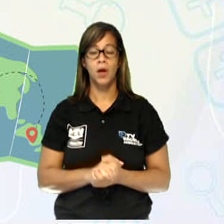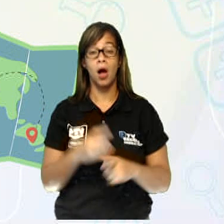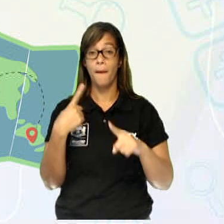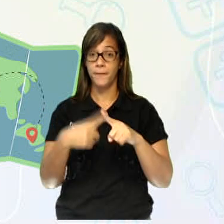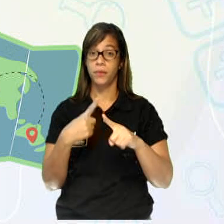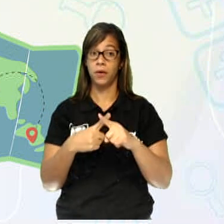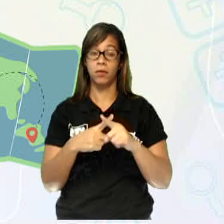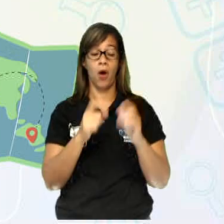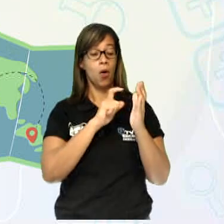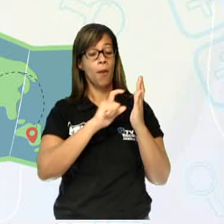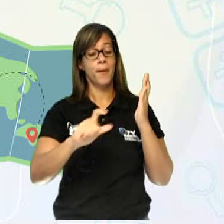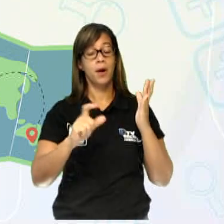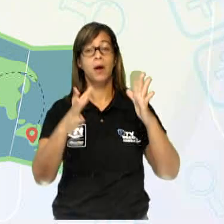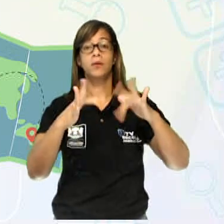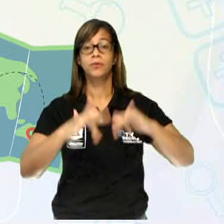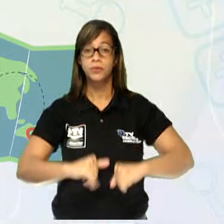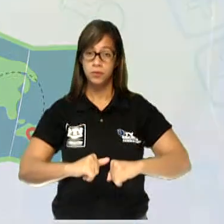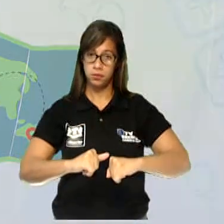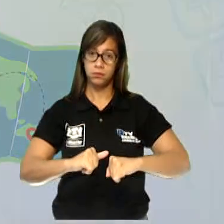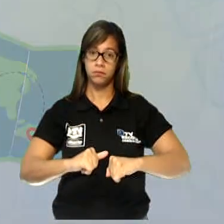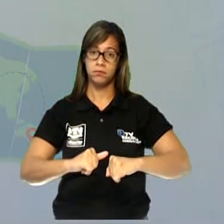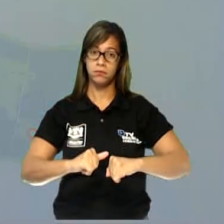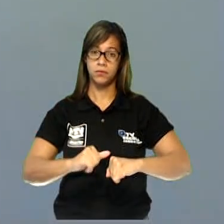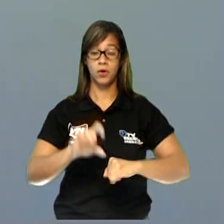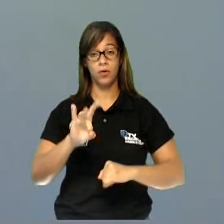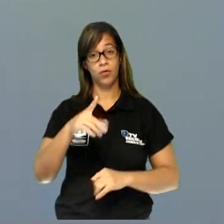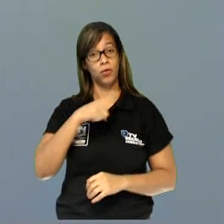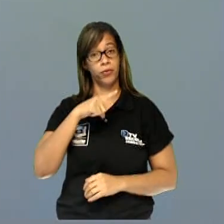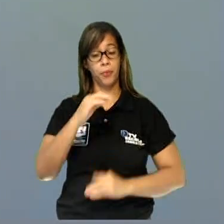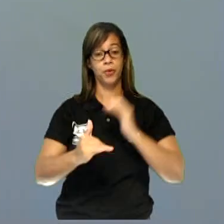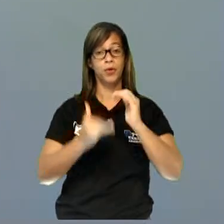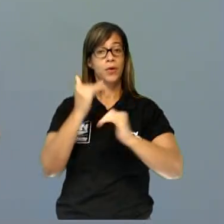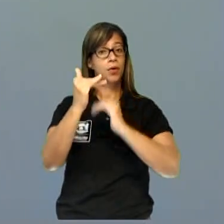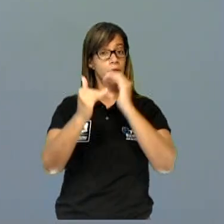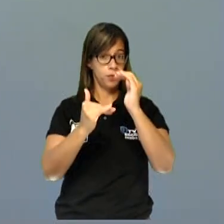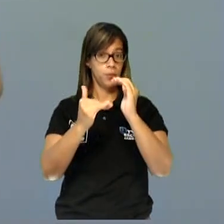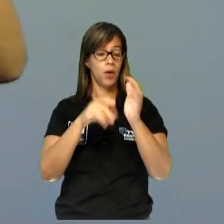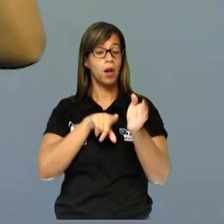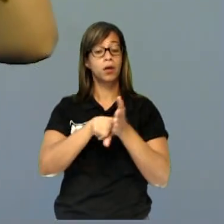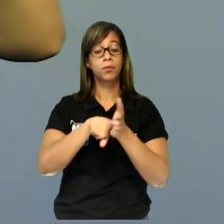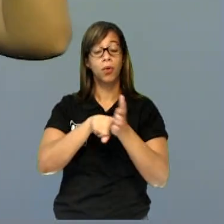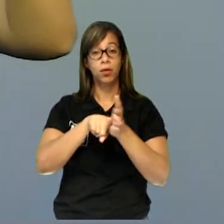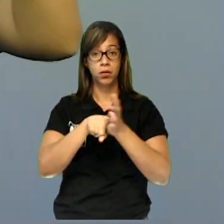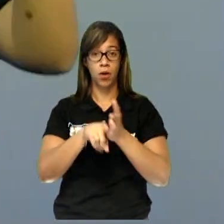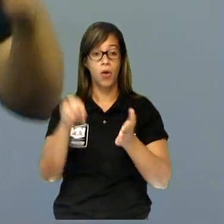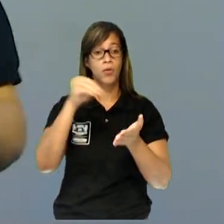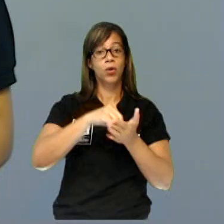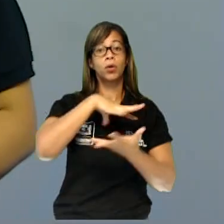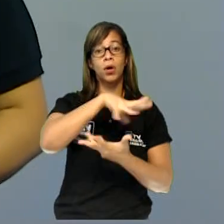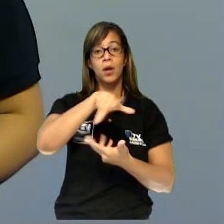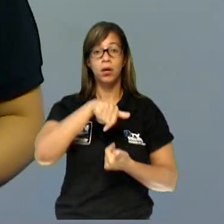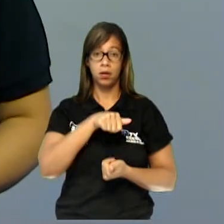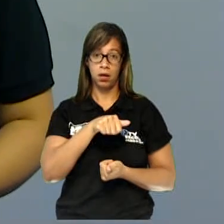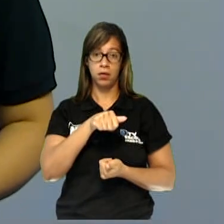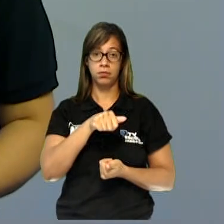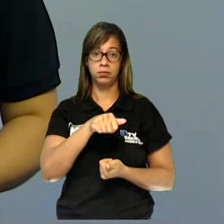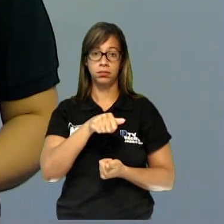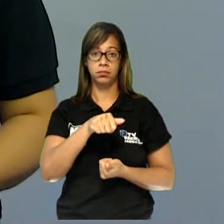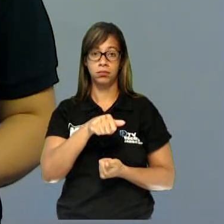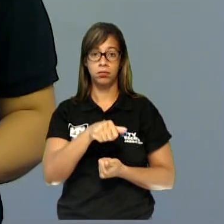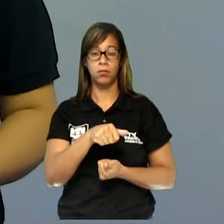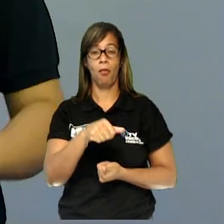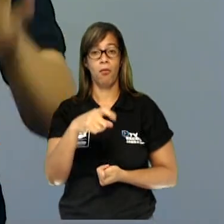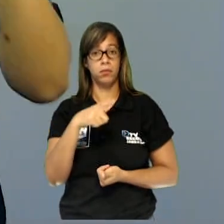só temos aí o desenvolvimento, que é até a exploração do centro da Terra, que é onde chegamos ao nível mais tenso